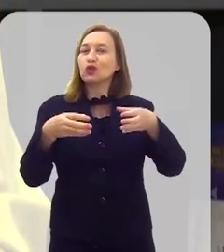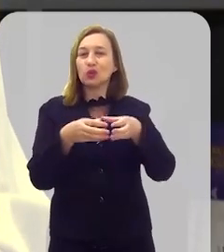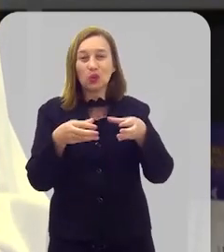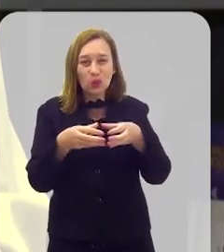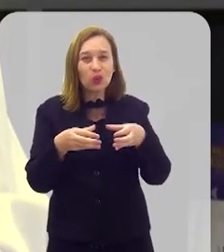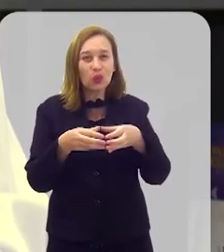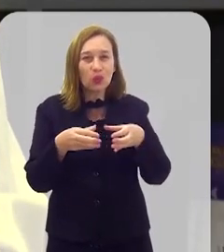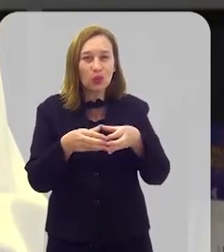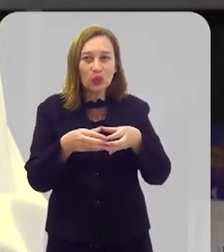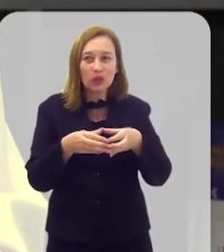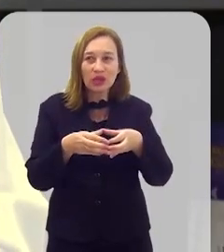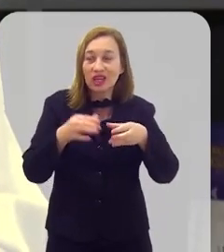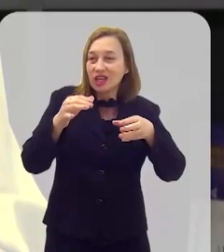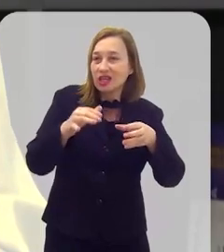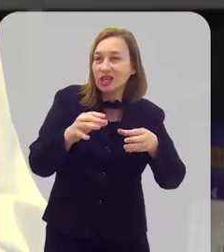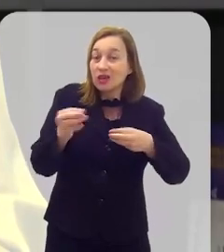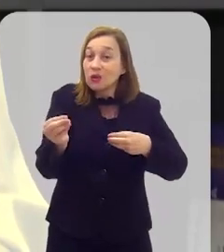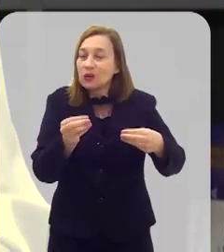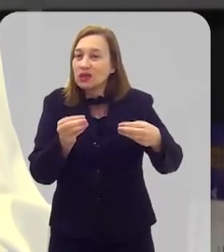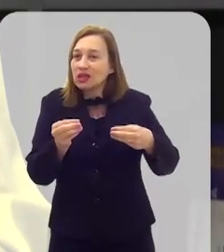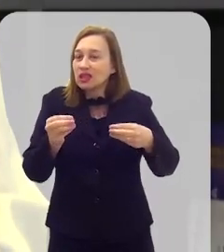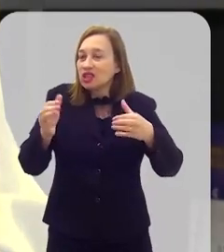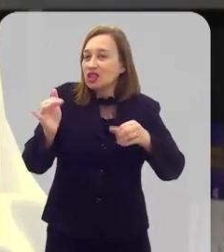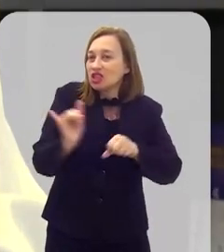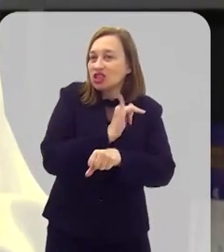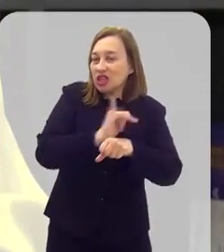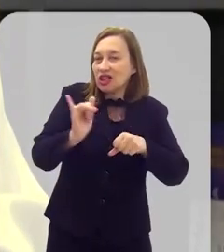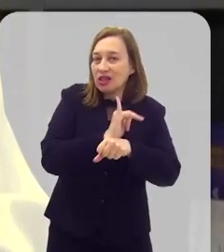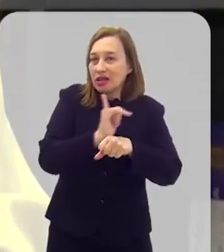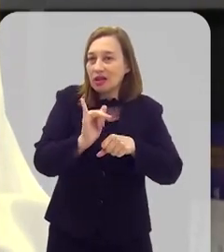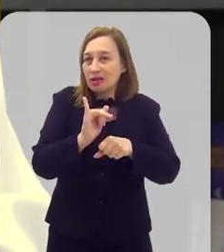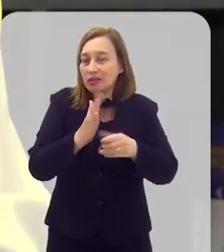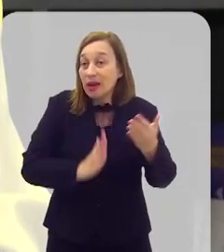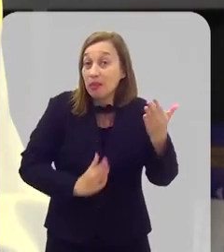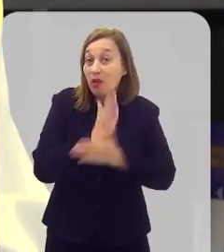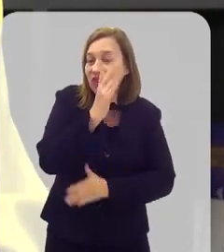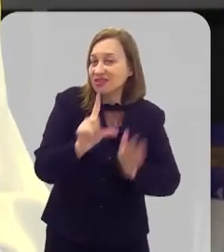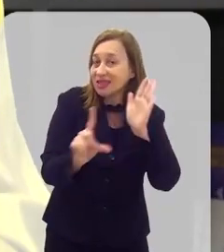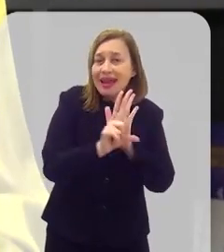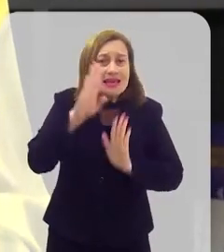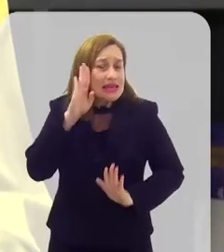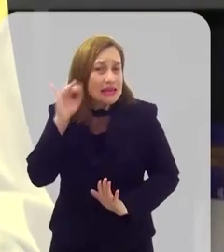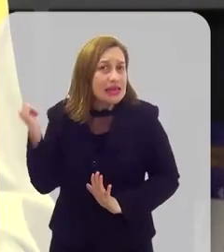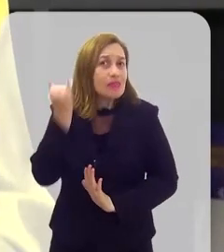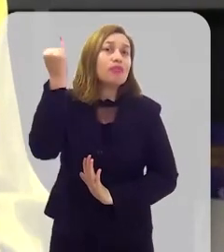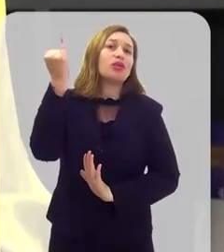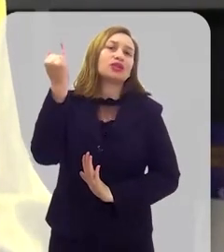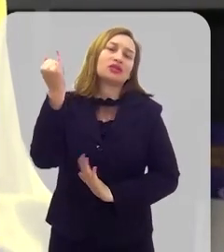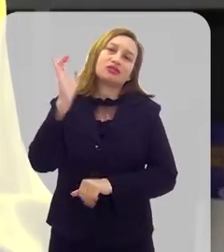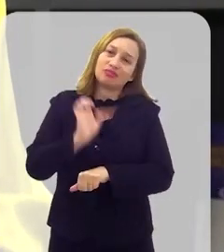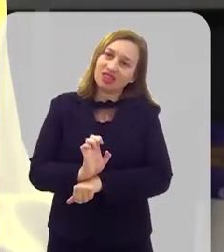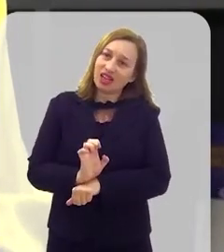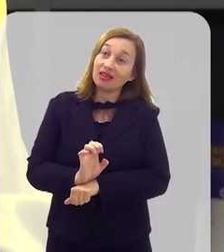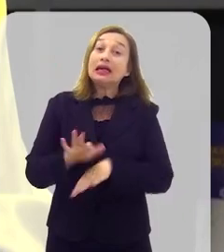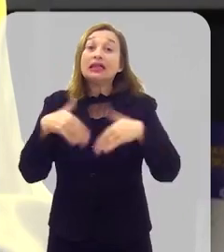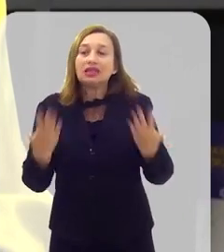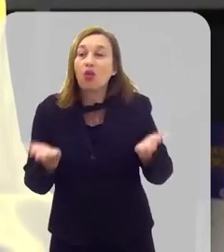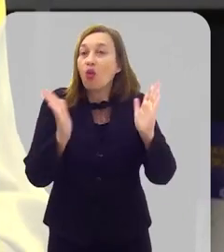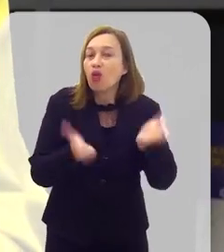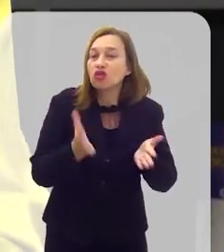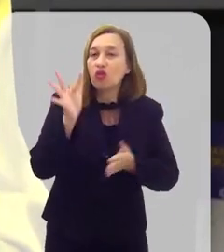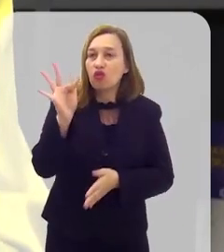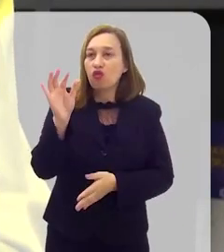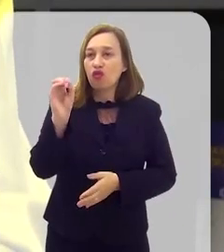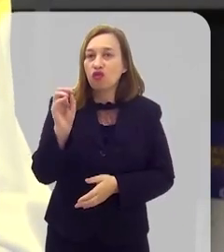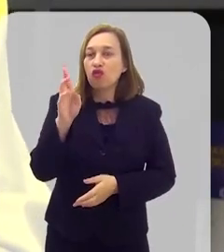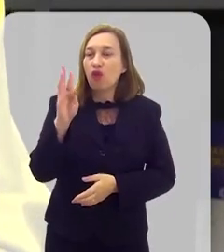conjunto e dinâmico para a regulamentação dessa lei. Tão importante para o nosso Estado. Então,